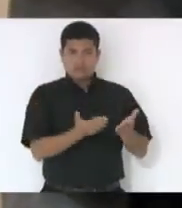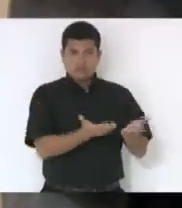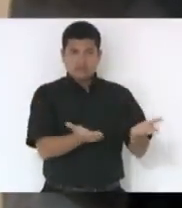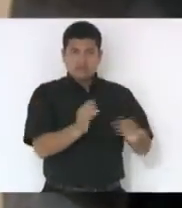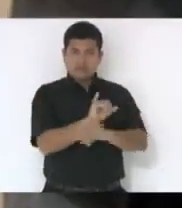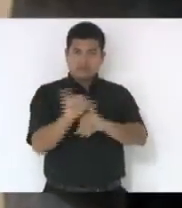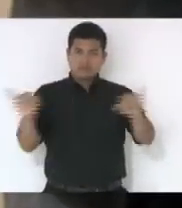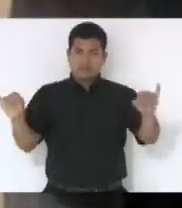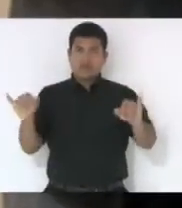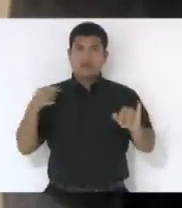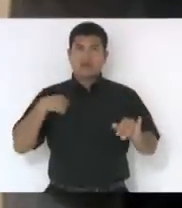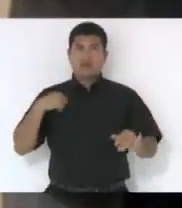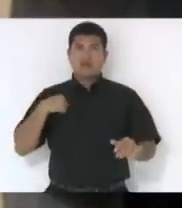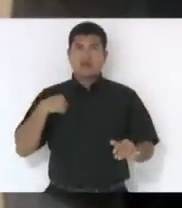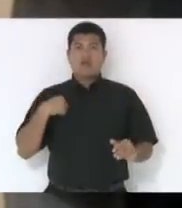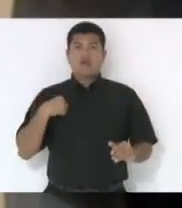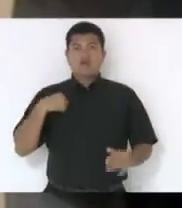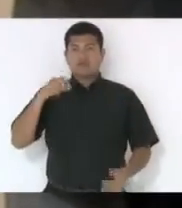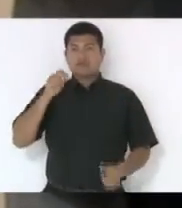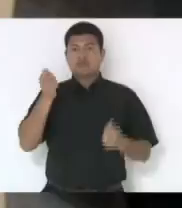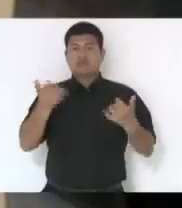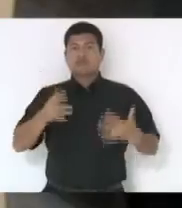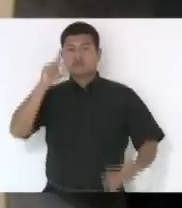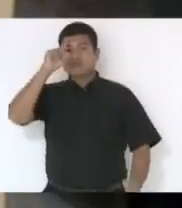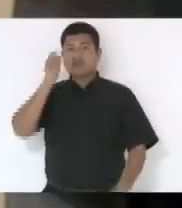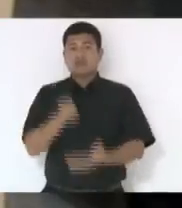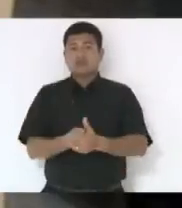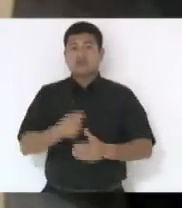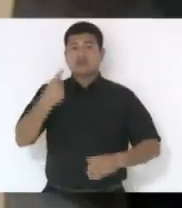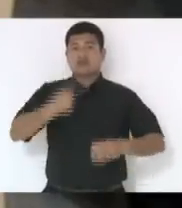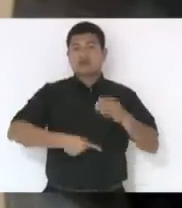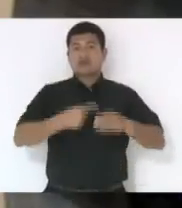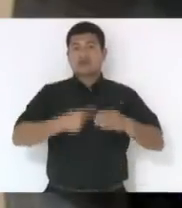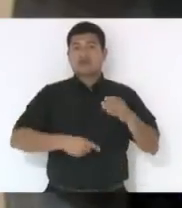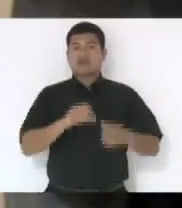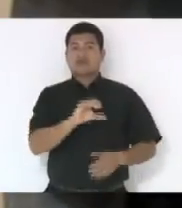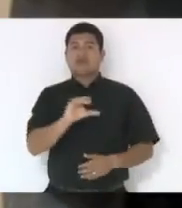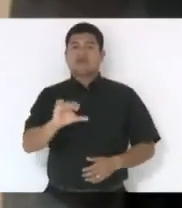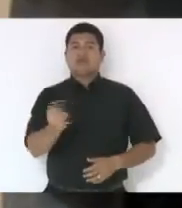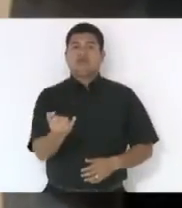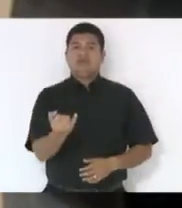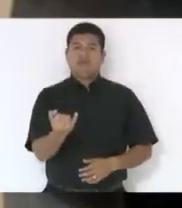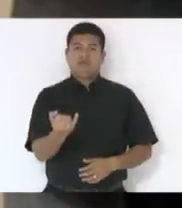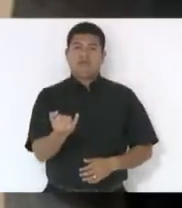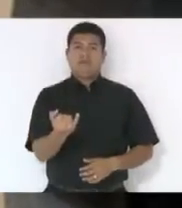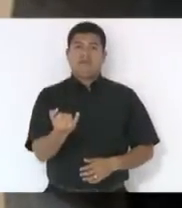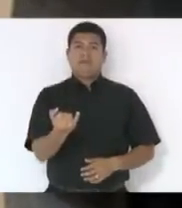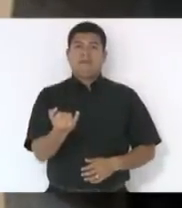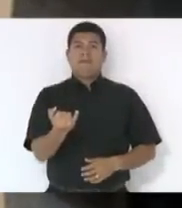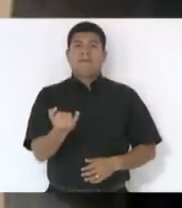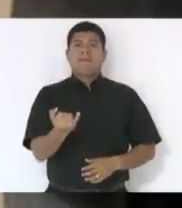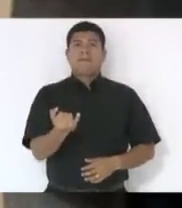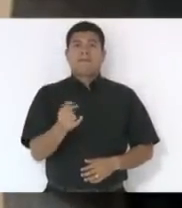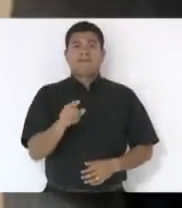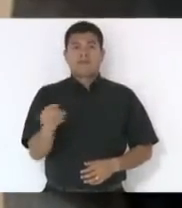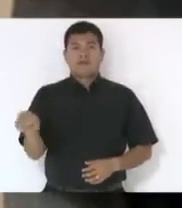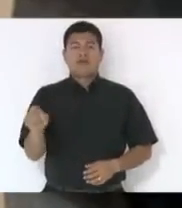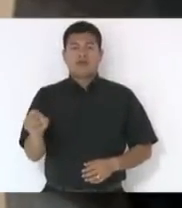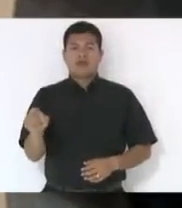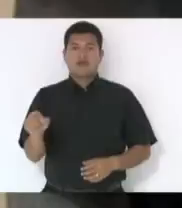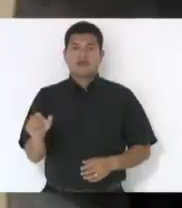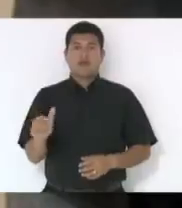decisão da Comissão de Constituição e Justiça, que, por maioria,